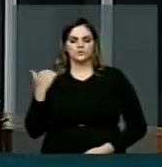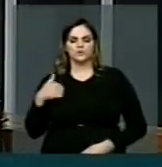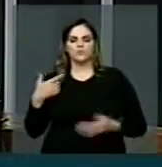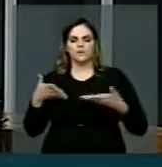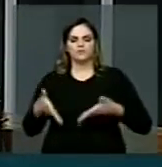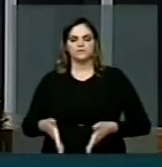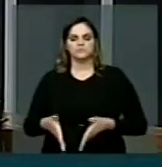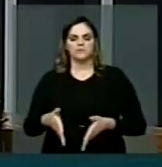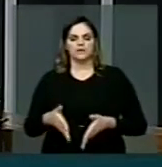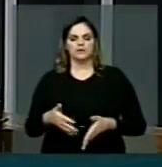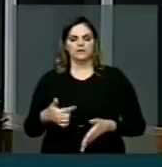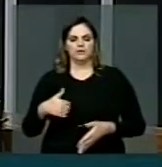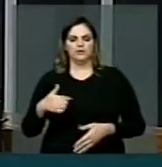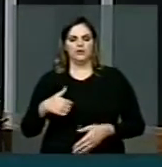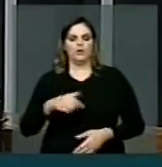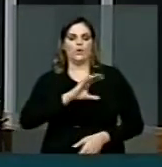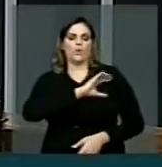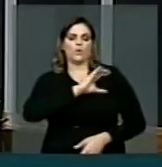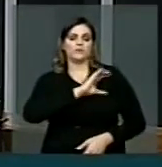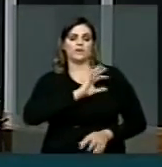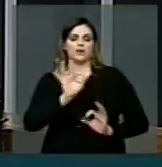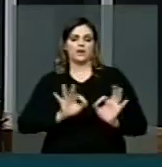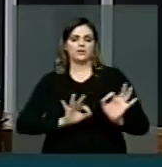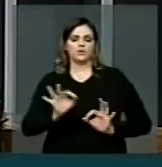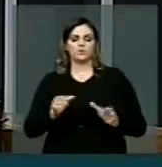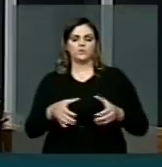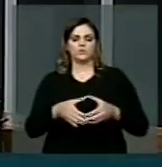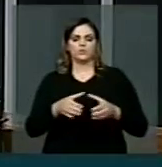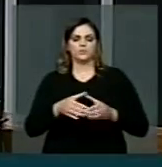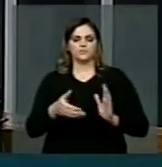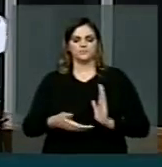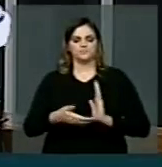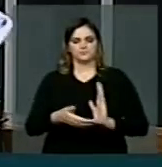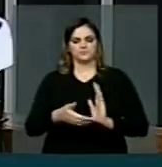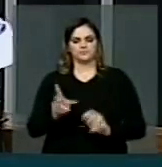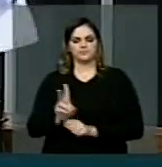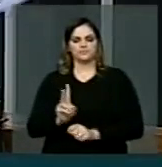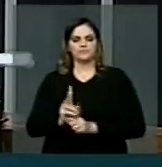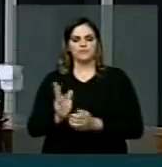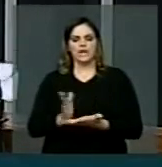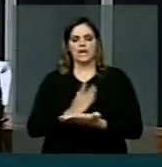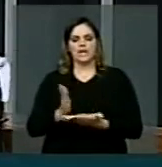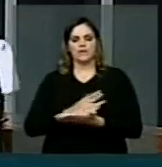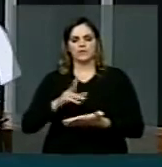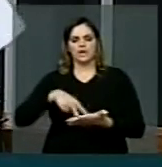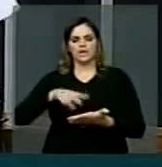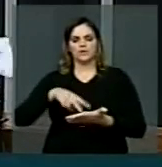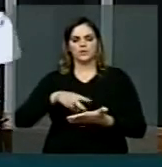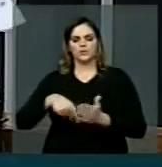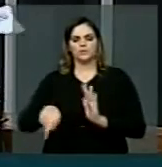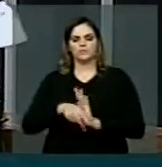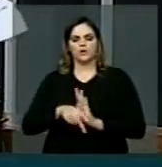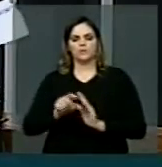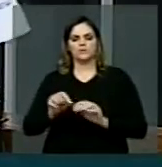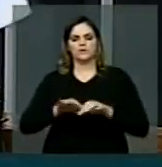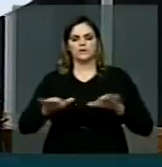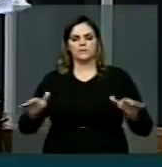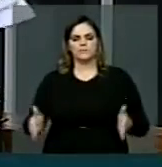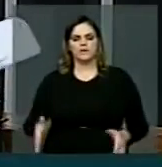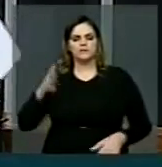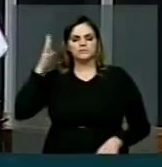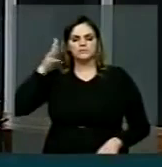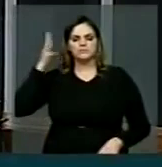participei, na condição de coordenadora da Frente Parlamentar em Defesa do Livro e da Leitura, aqui no Congresso Nacional, de uma mesa